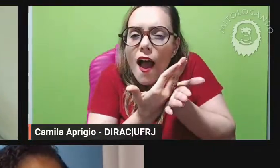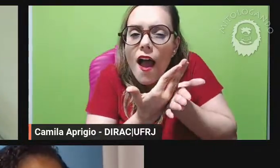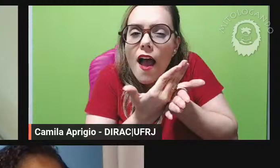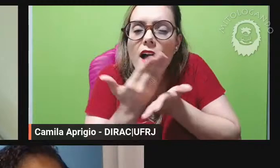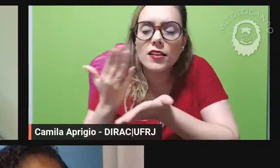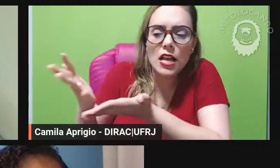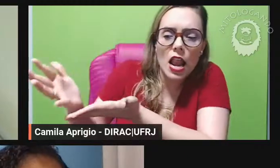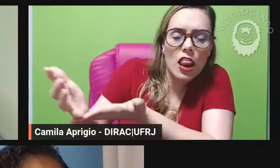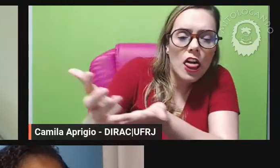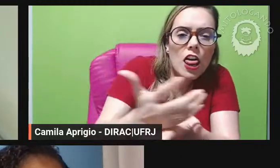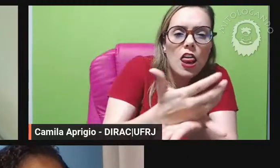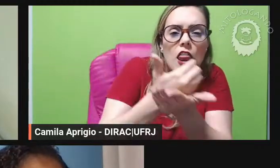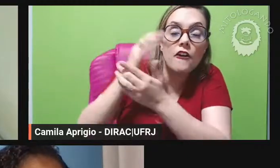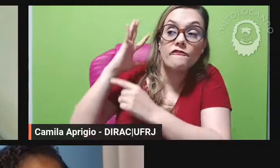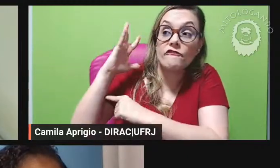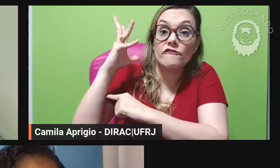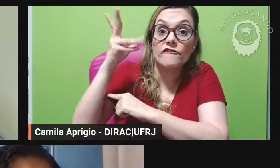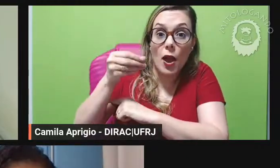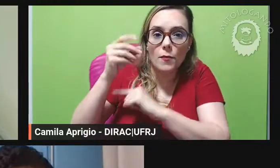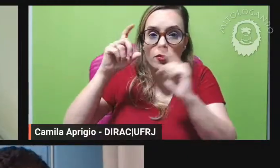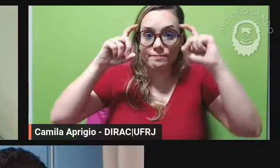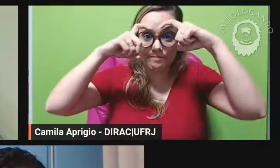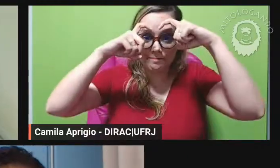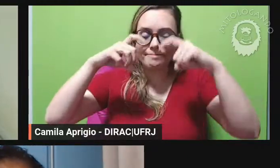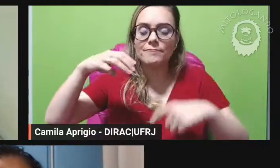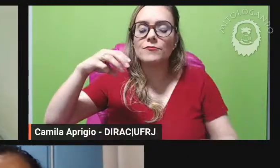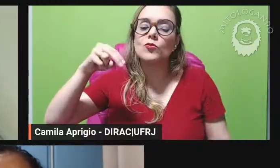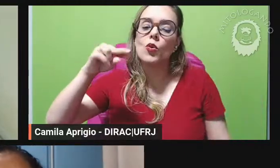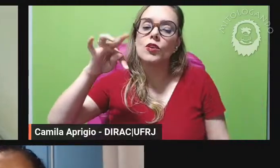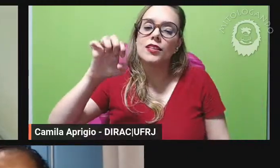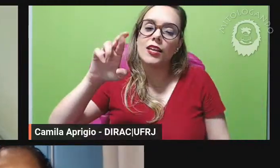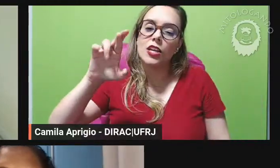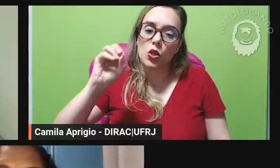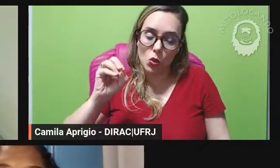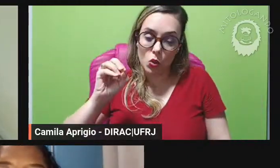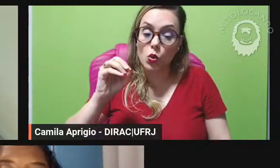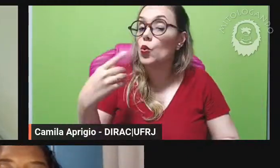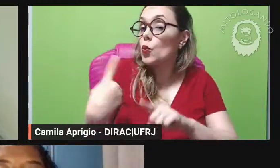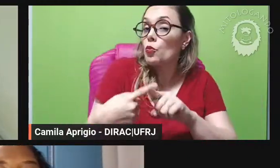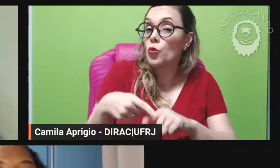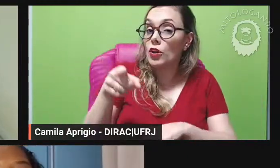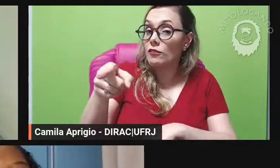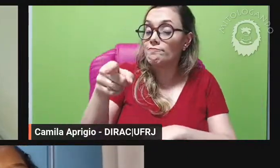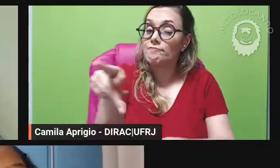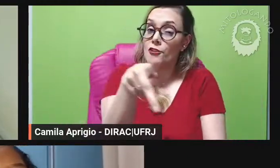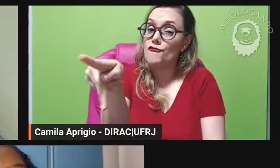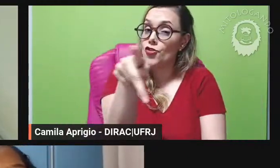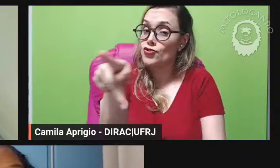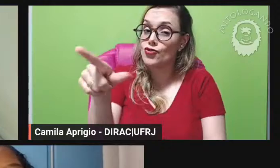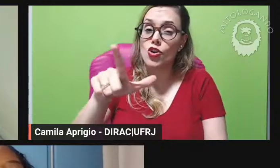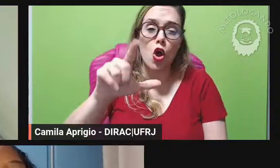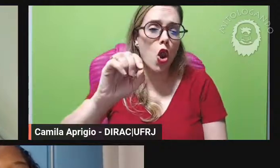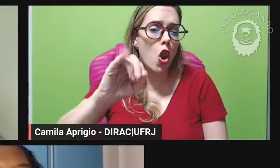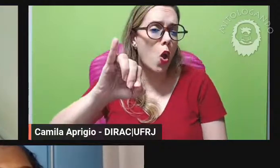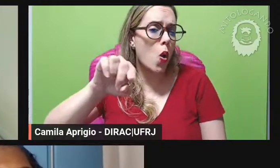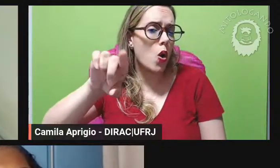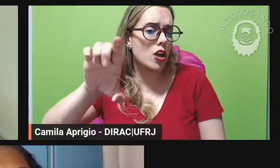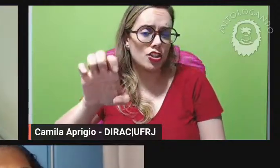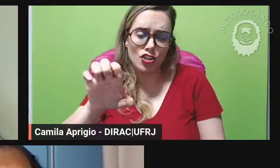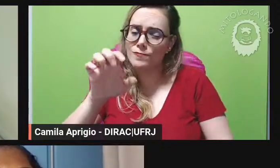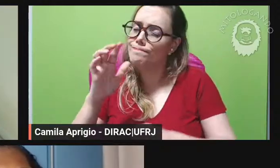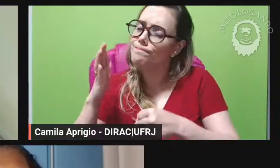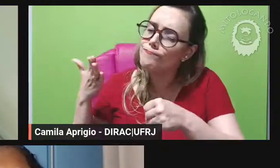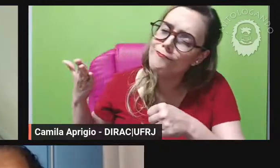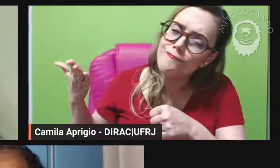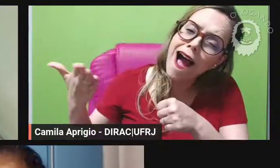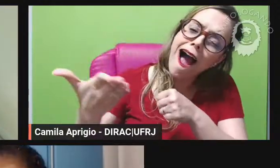Lobato de modo que o trabalho da professora Lloyd tem sido fundamental então é com muita honra